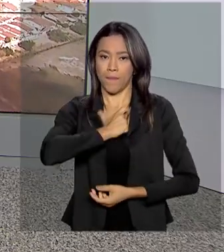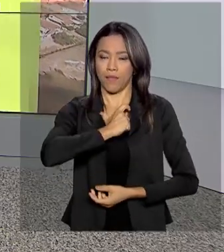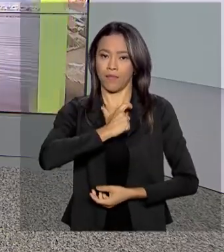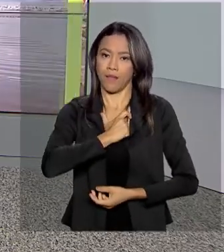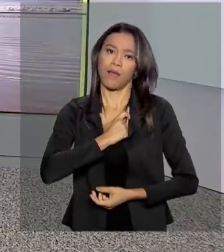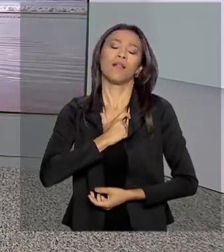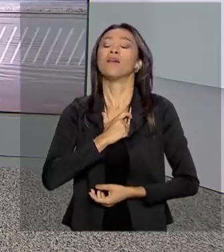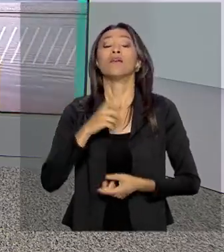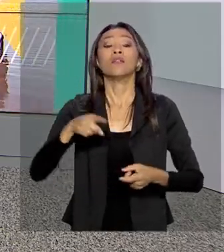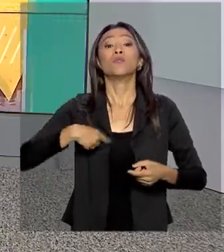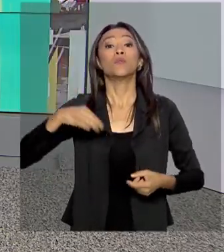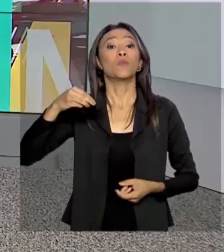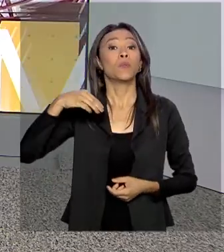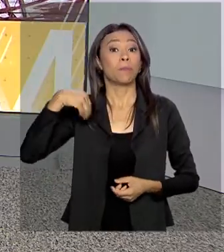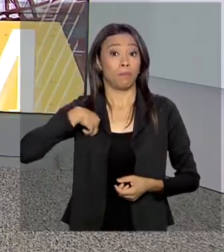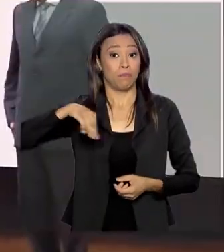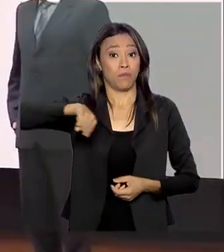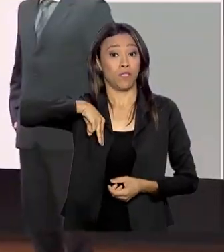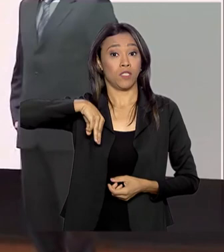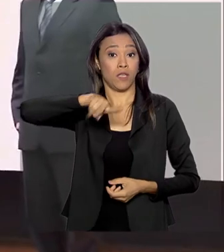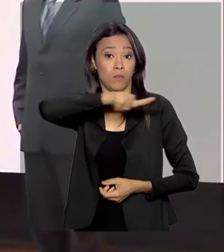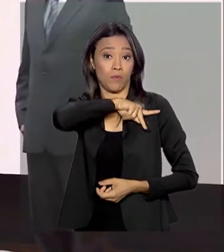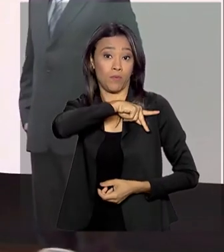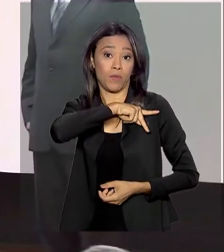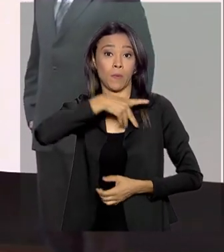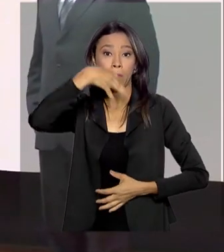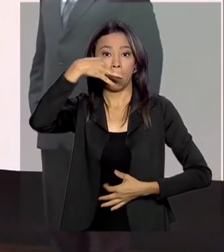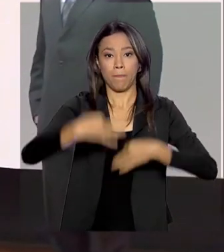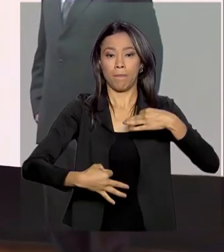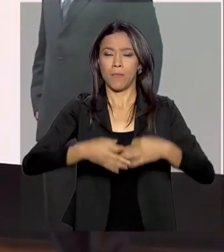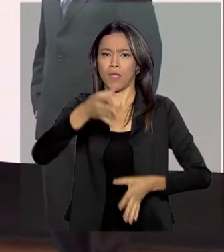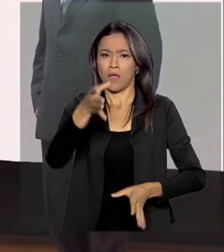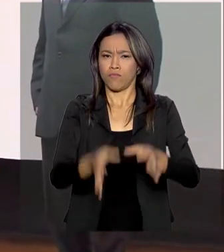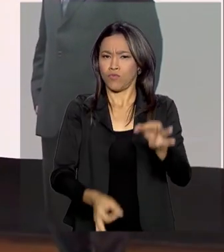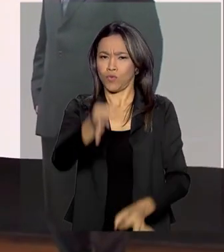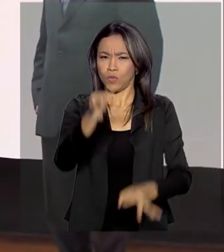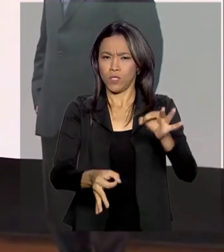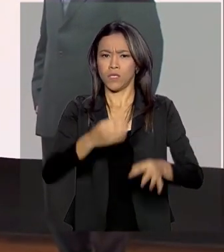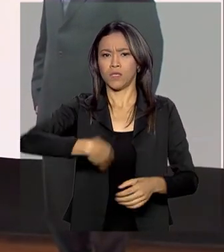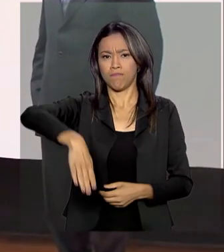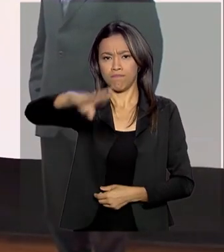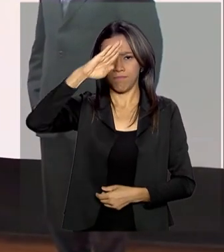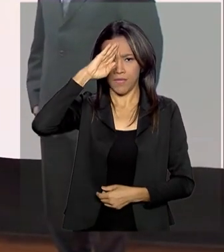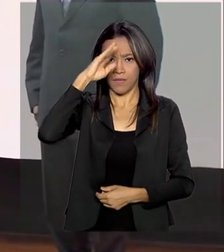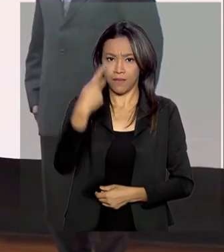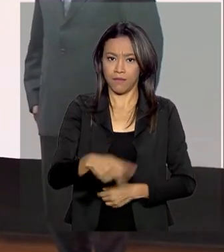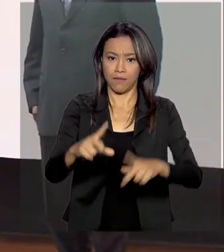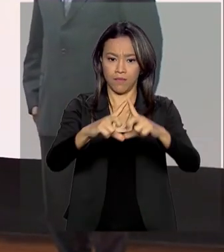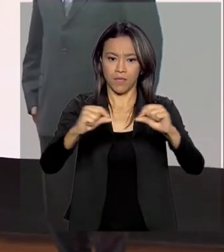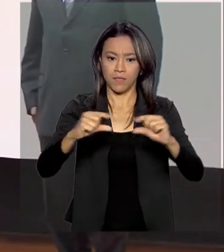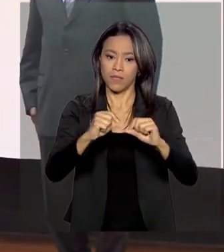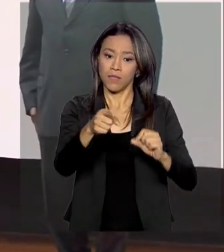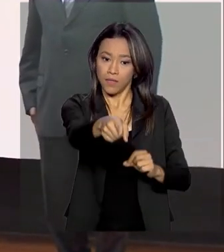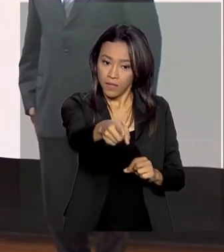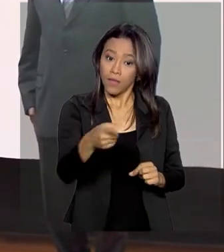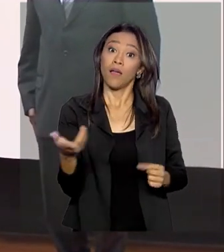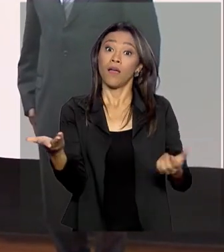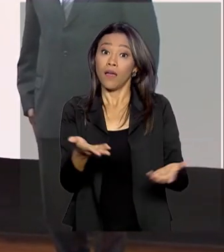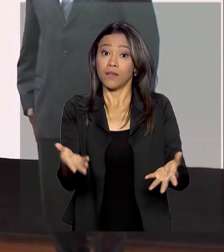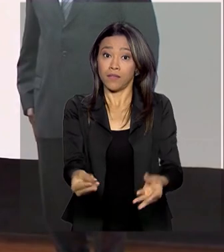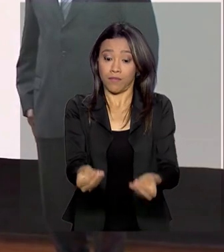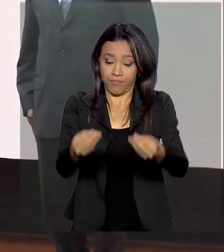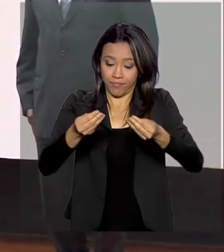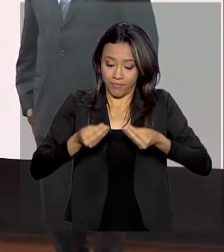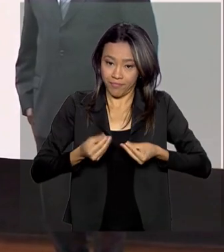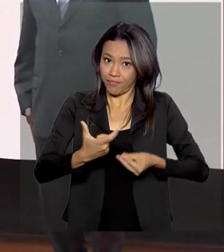Público Militar em solenidade na Procuradoria-Geral da Justiça Militar em Brasília. A Ordem do Mérito